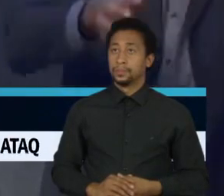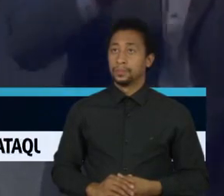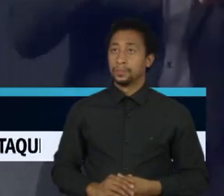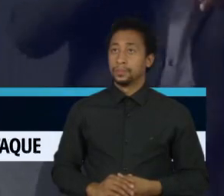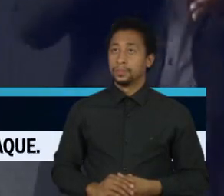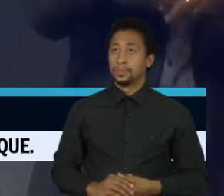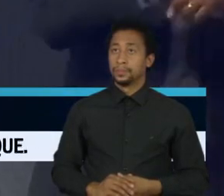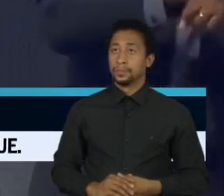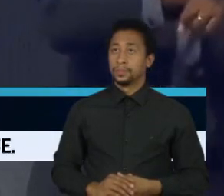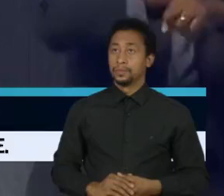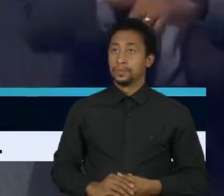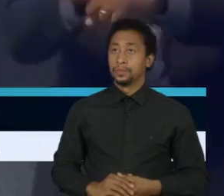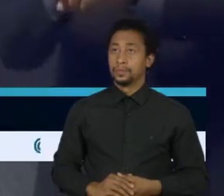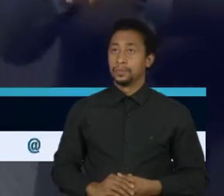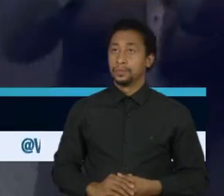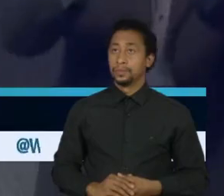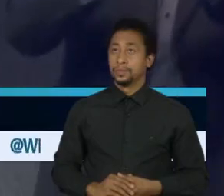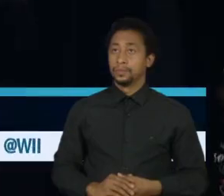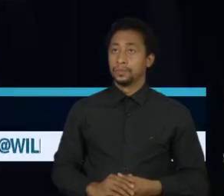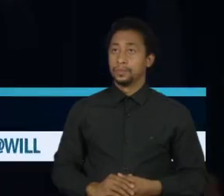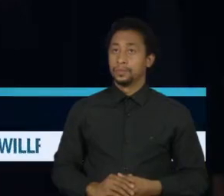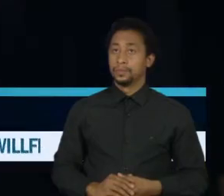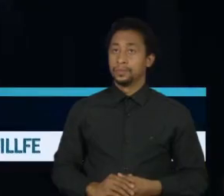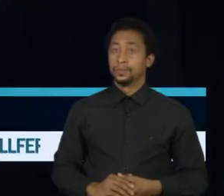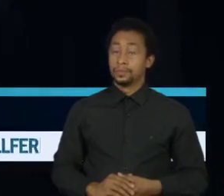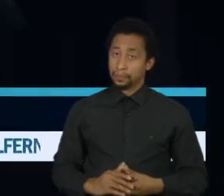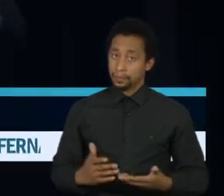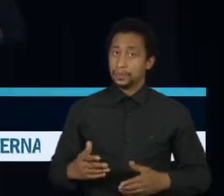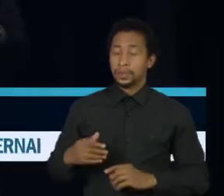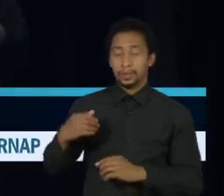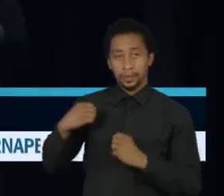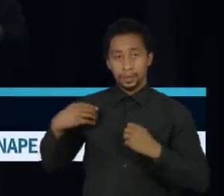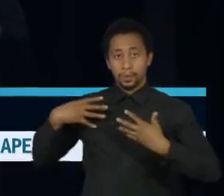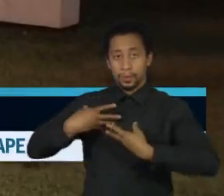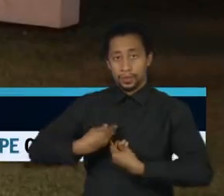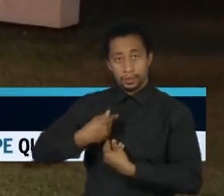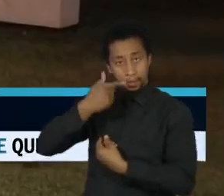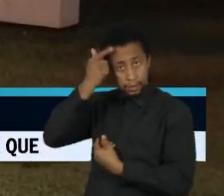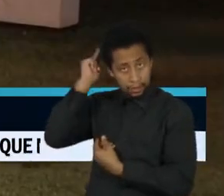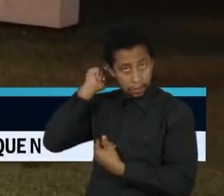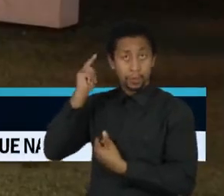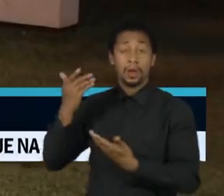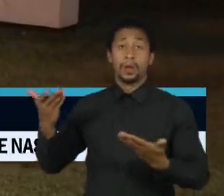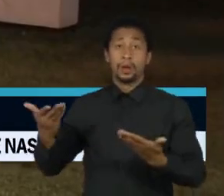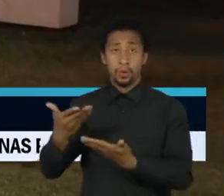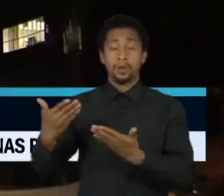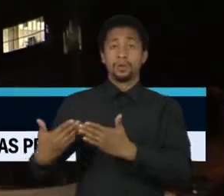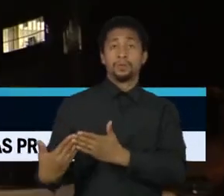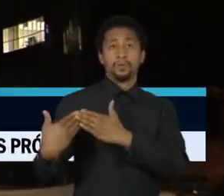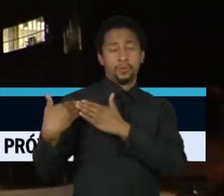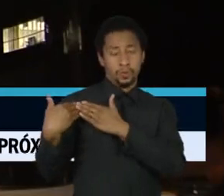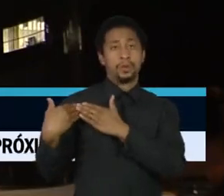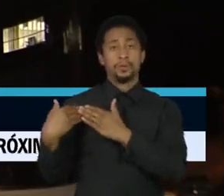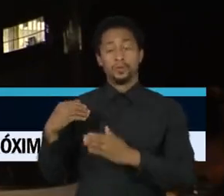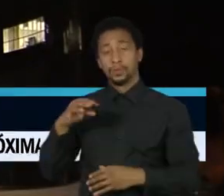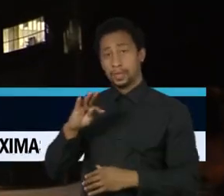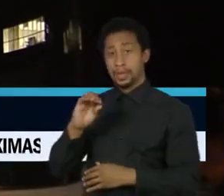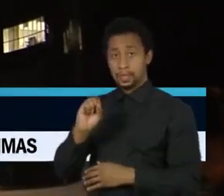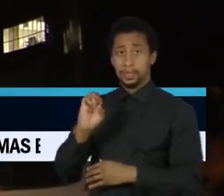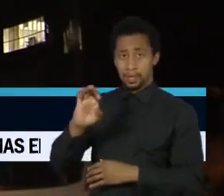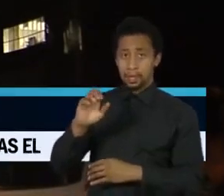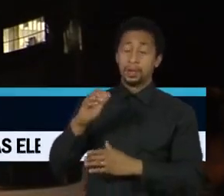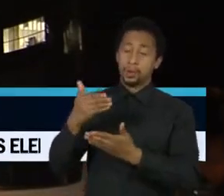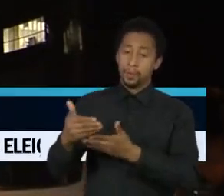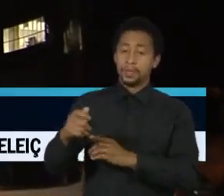fiscalizando e garantindo a democracia. Alexandre de Moraes será o presidente do Tribunal Superior Eleitoral em outubro, quando os